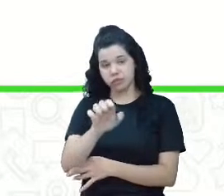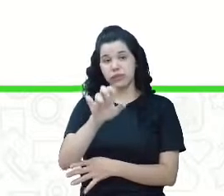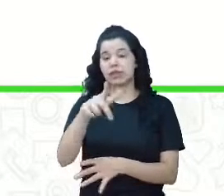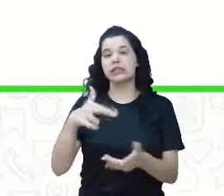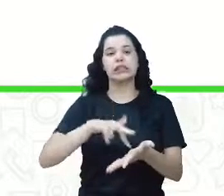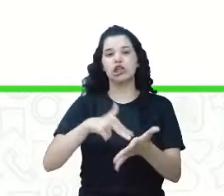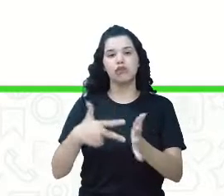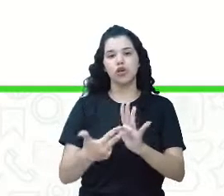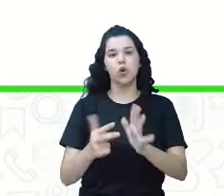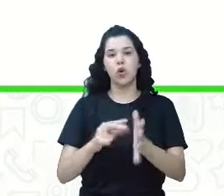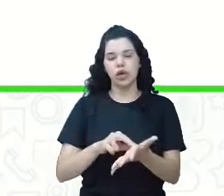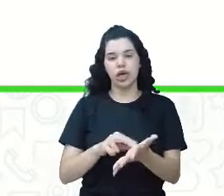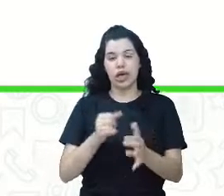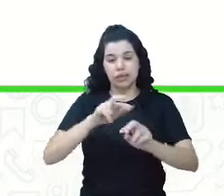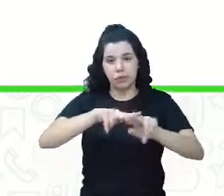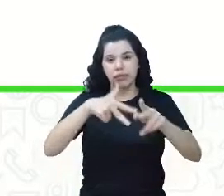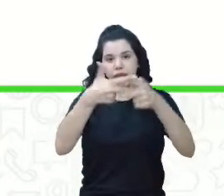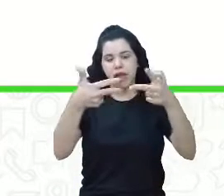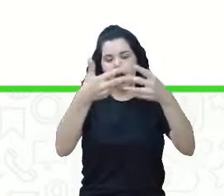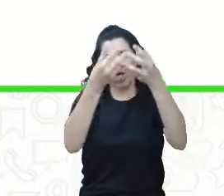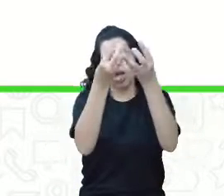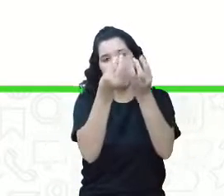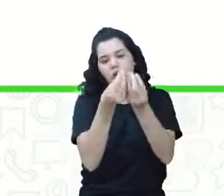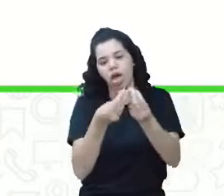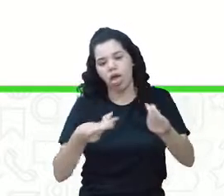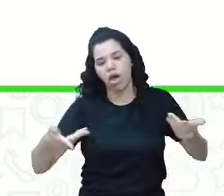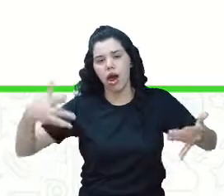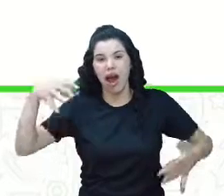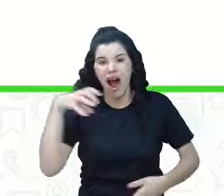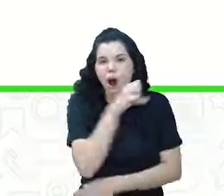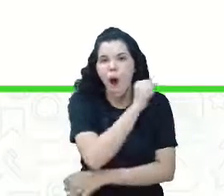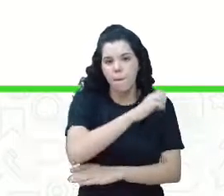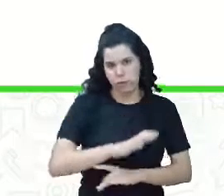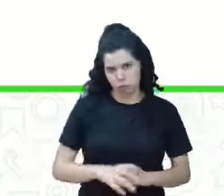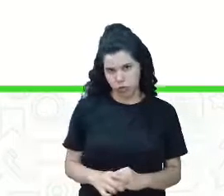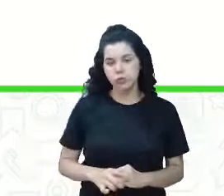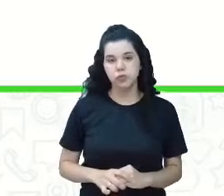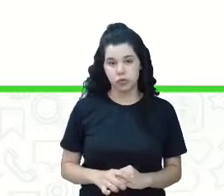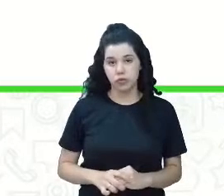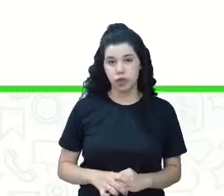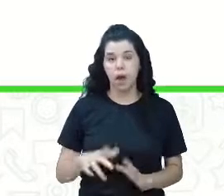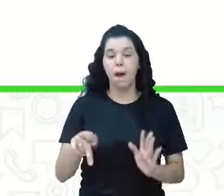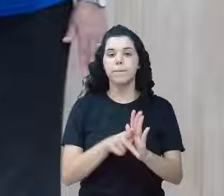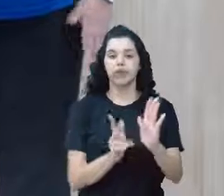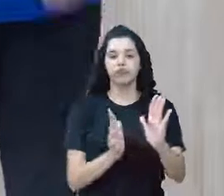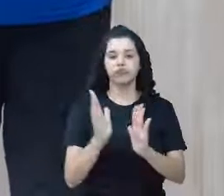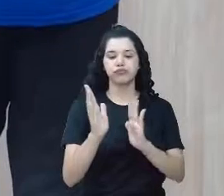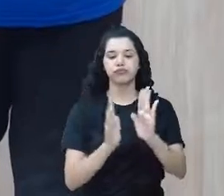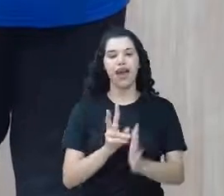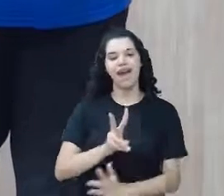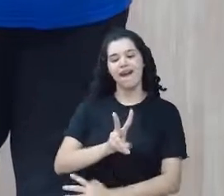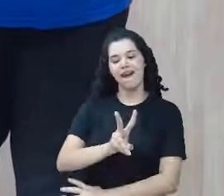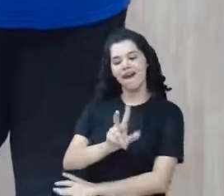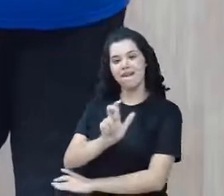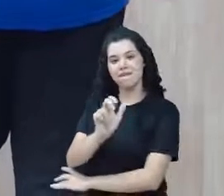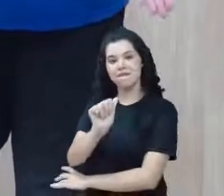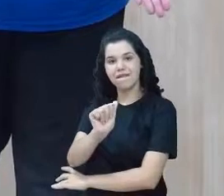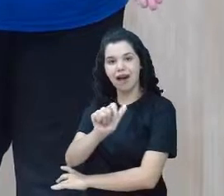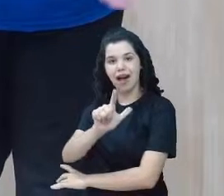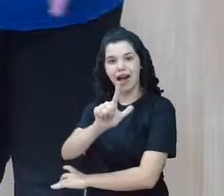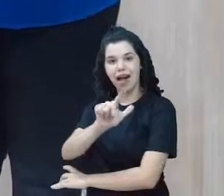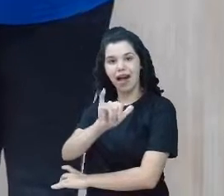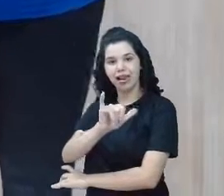estragam com mais facilidade, com mais rapidez, a sua validade, o seu tempo de